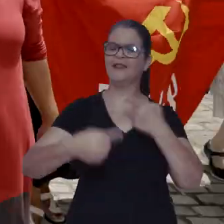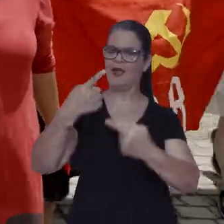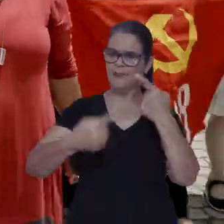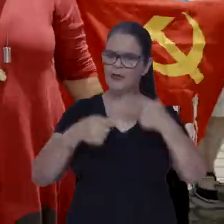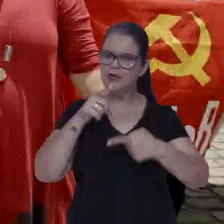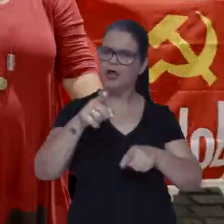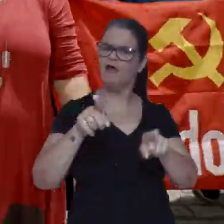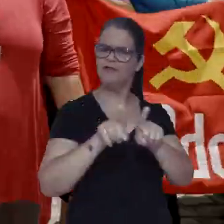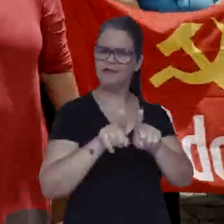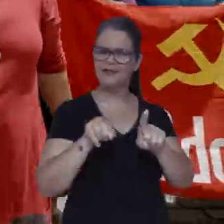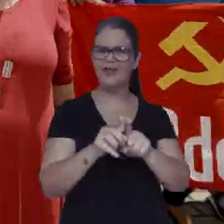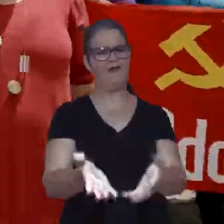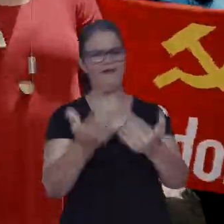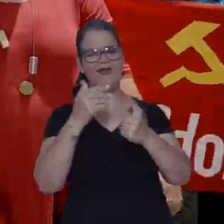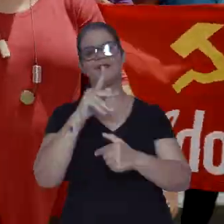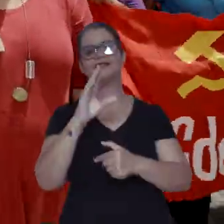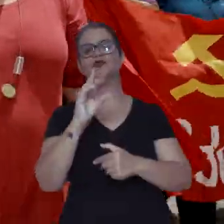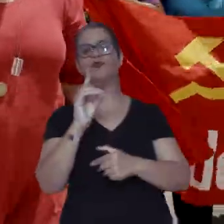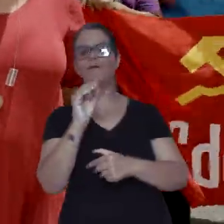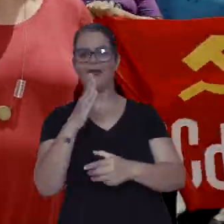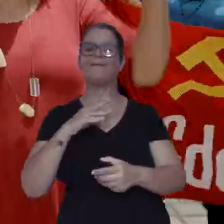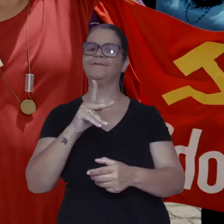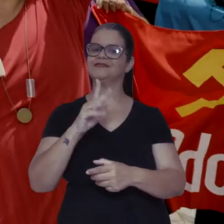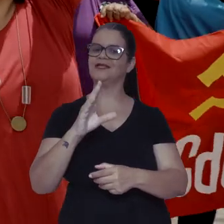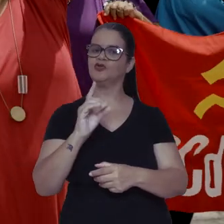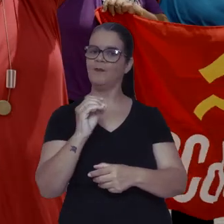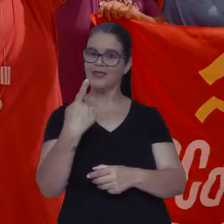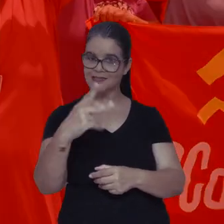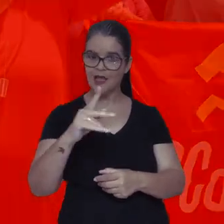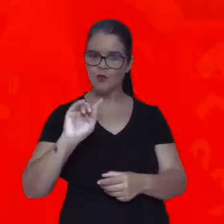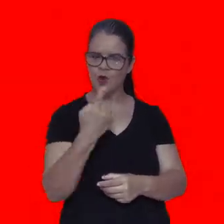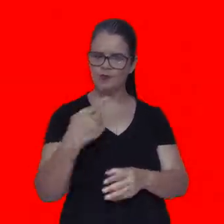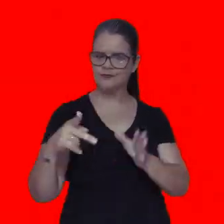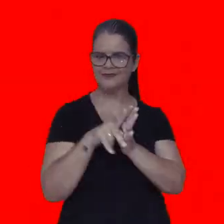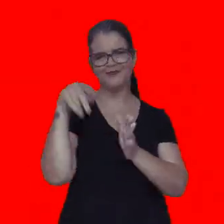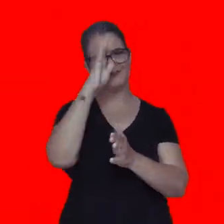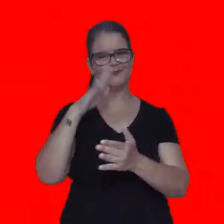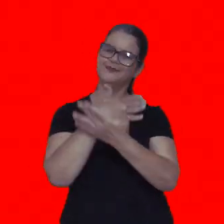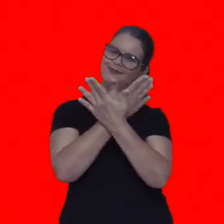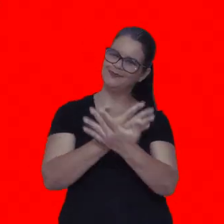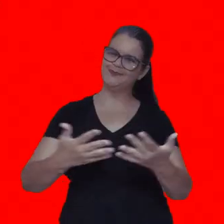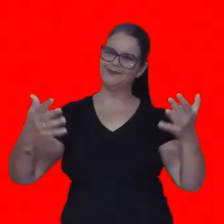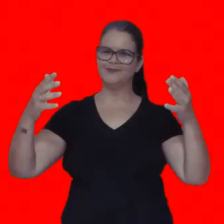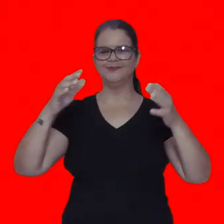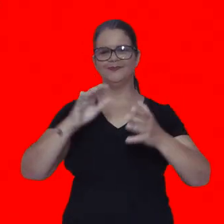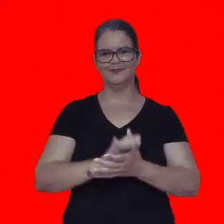da política você também. Venha para o PCdoB. PCdoB. É seu, é nosso, é do Brasil. vamos